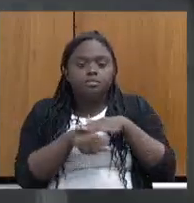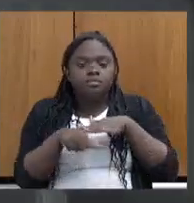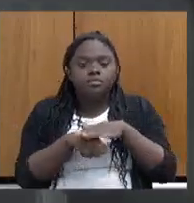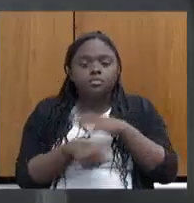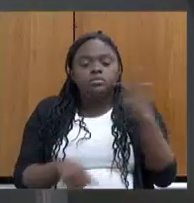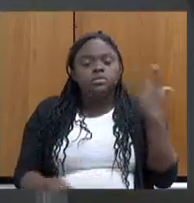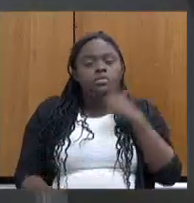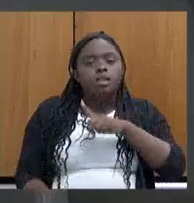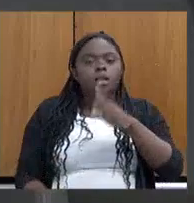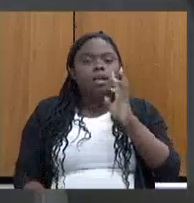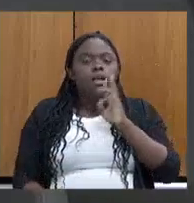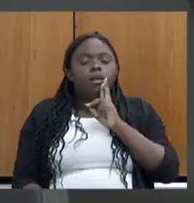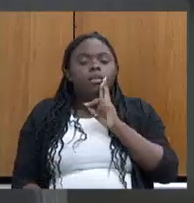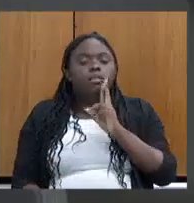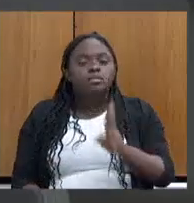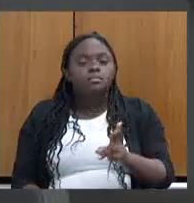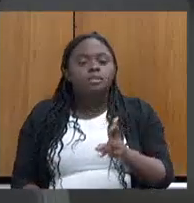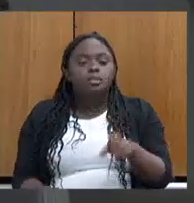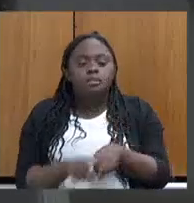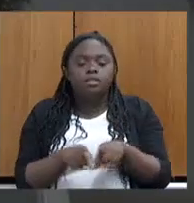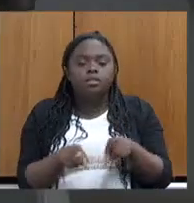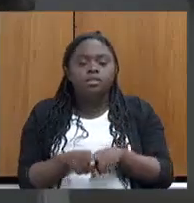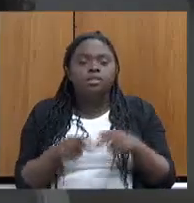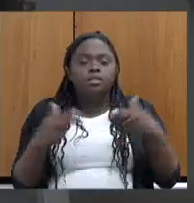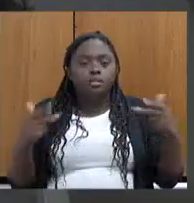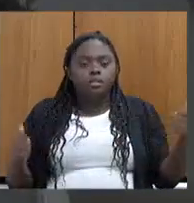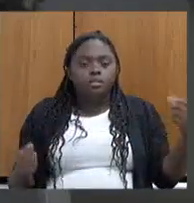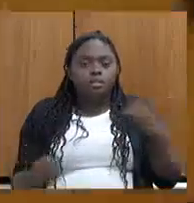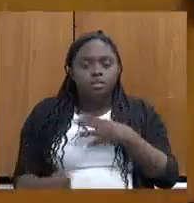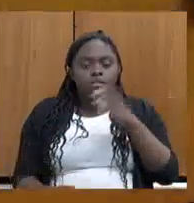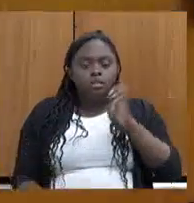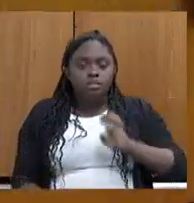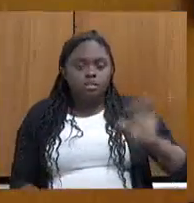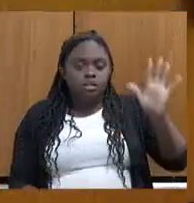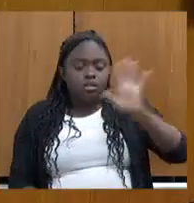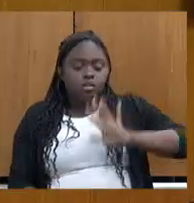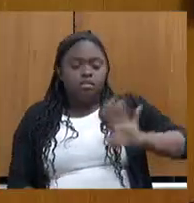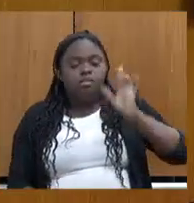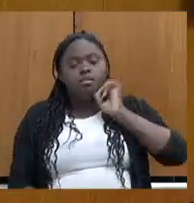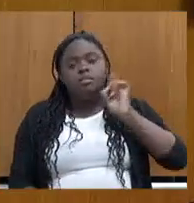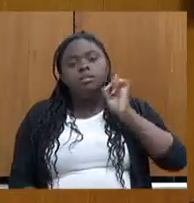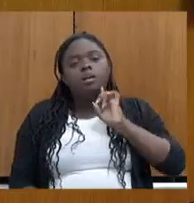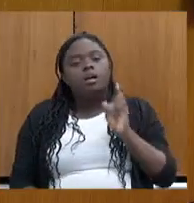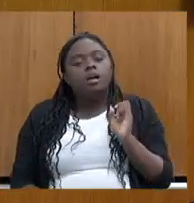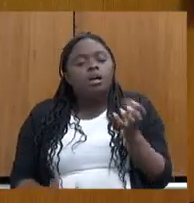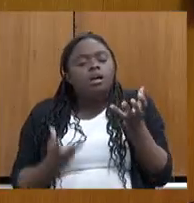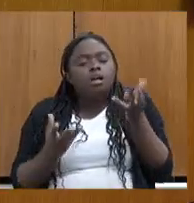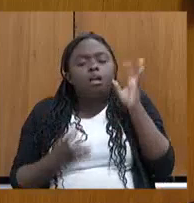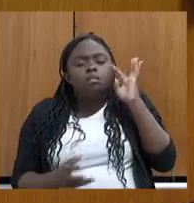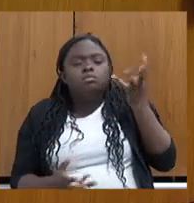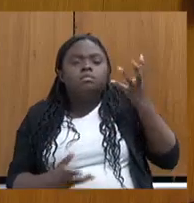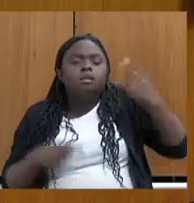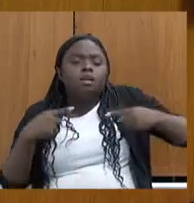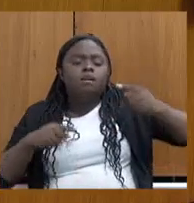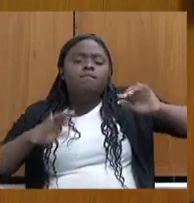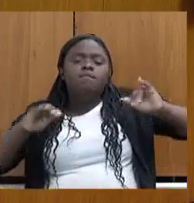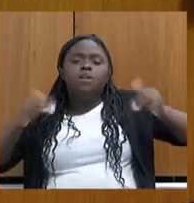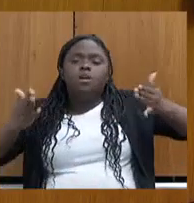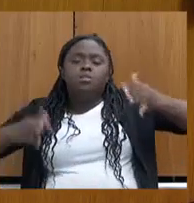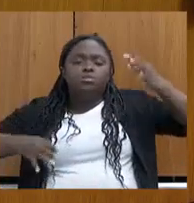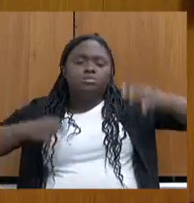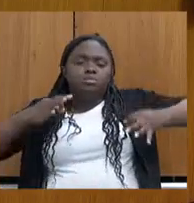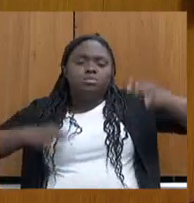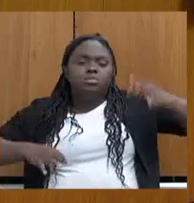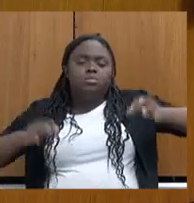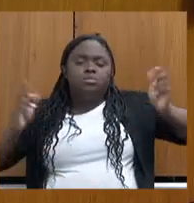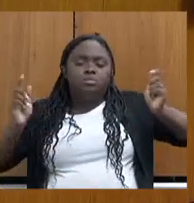qualificadas e algo inédito no Estado de Minas Gerais, que é resolver conflitos fora do judiciário, que